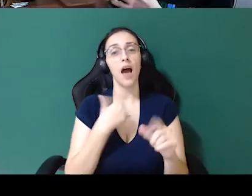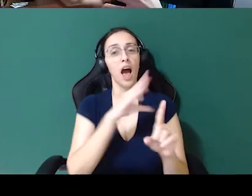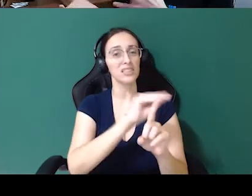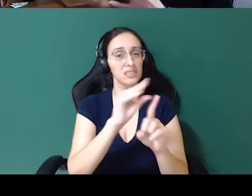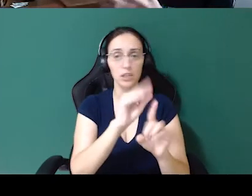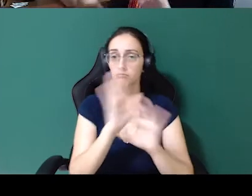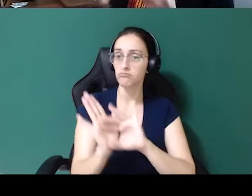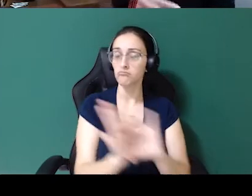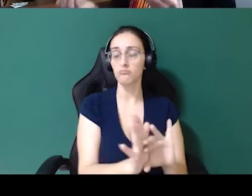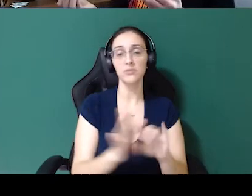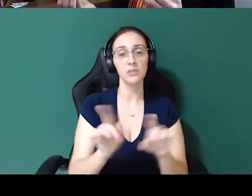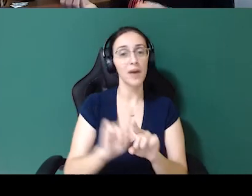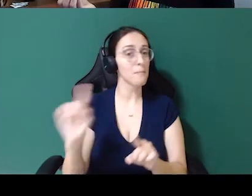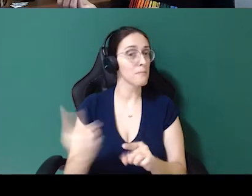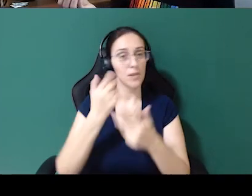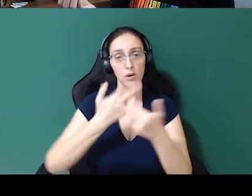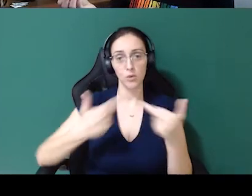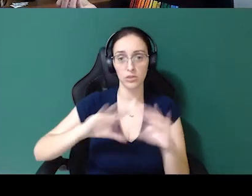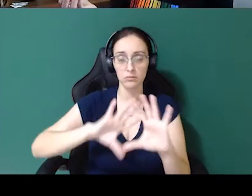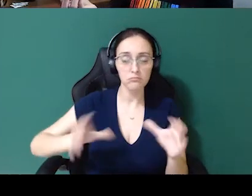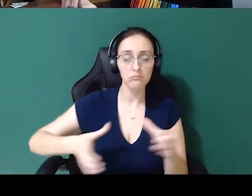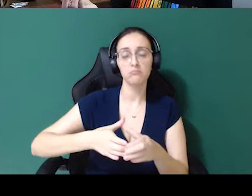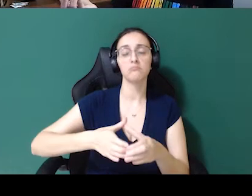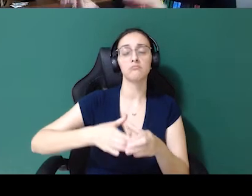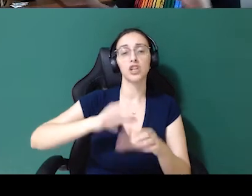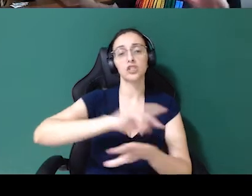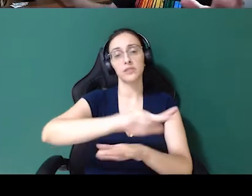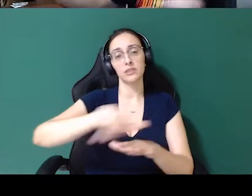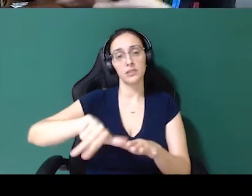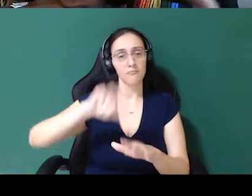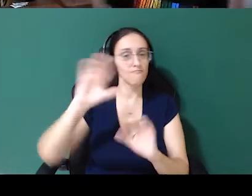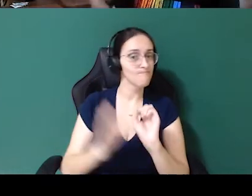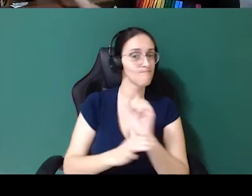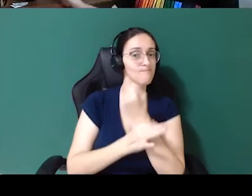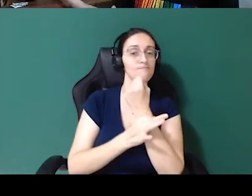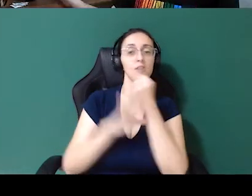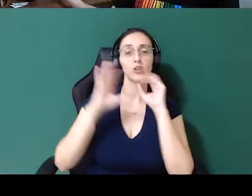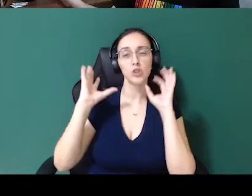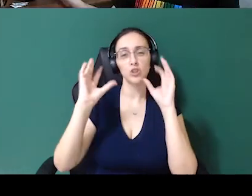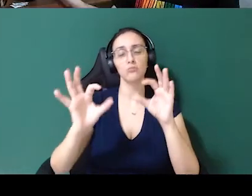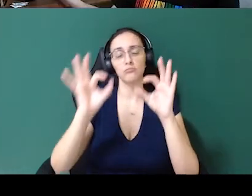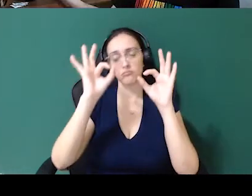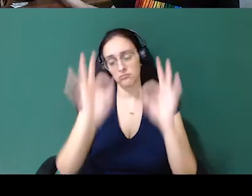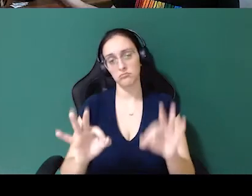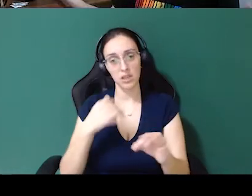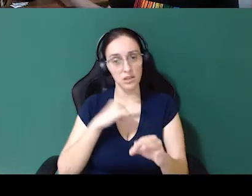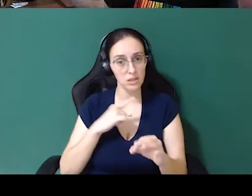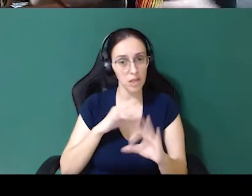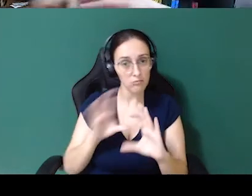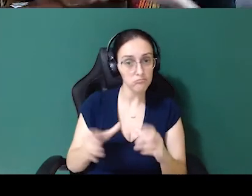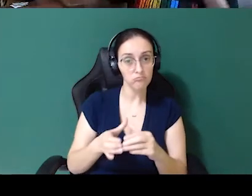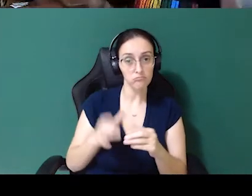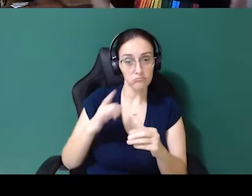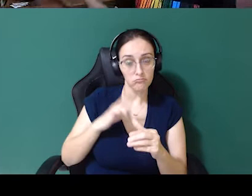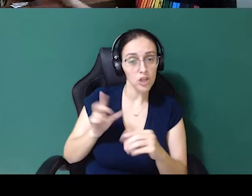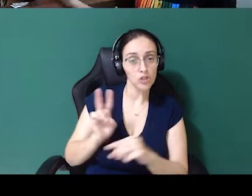Eu acho que é um dos primeiros passos de um comitê de diversidade é garantir que todo mundo esteja ciente que existe um comitê de diversidade,